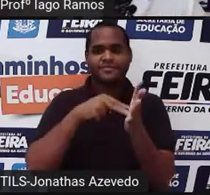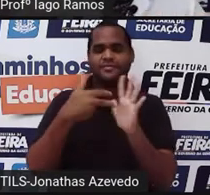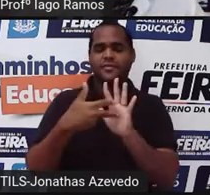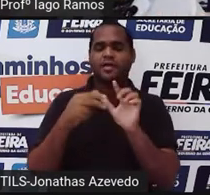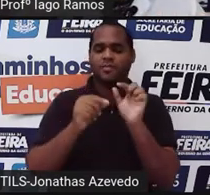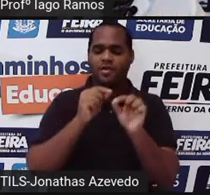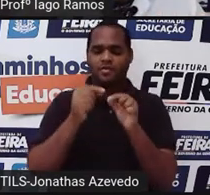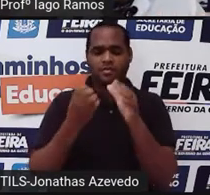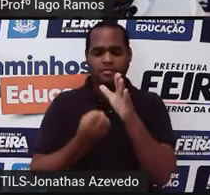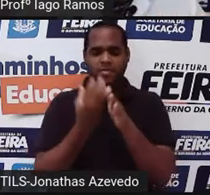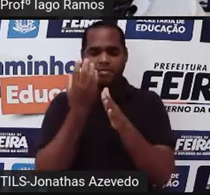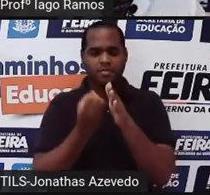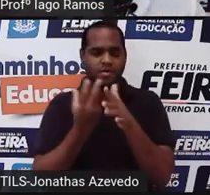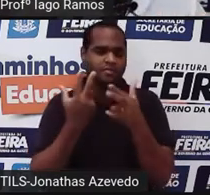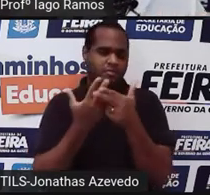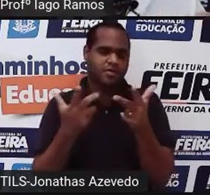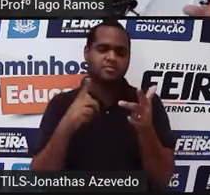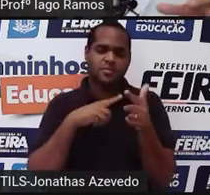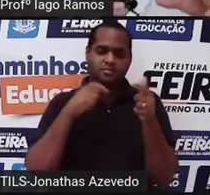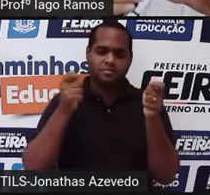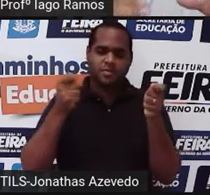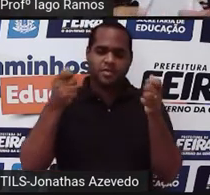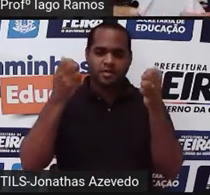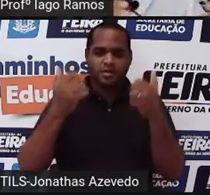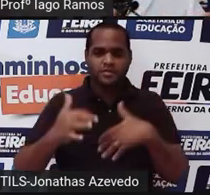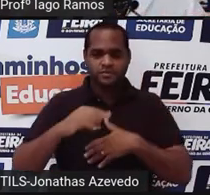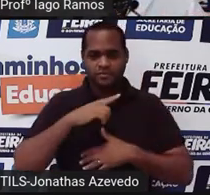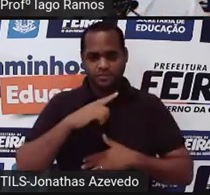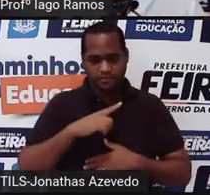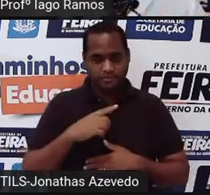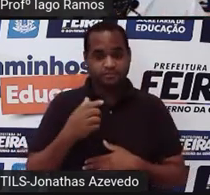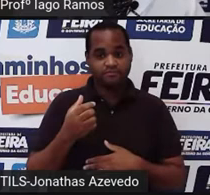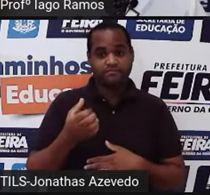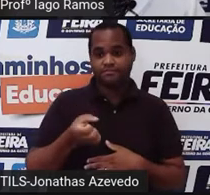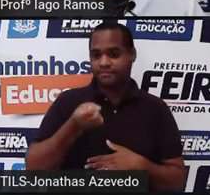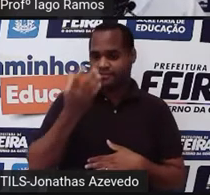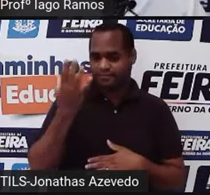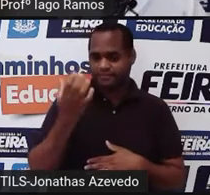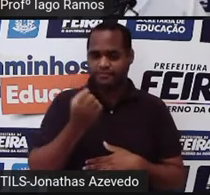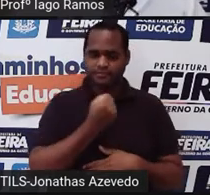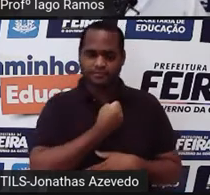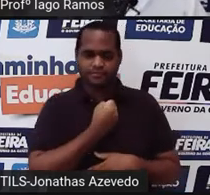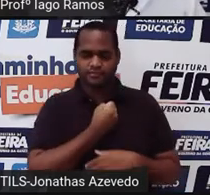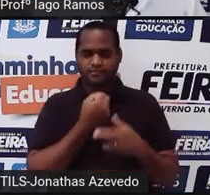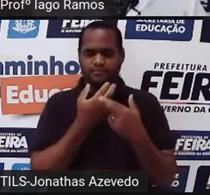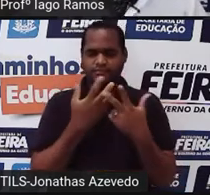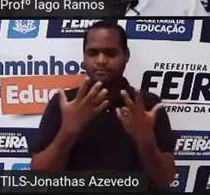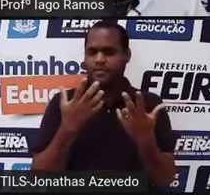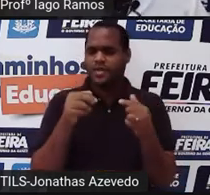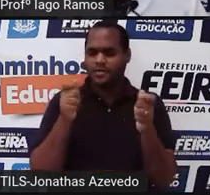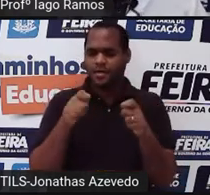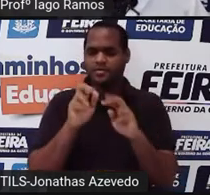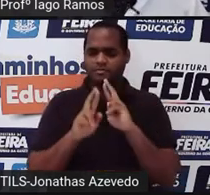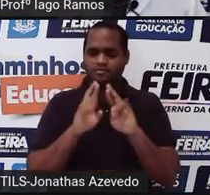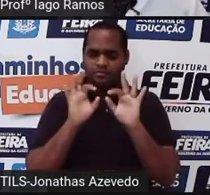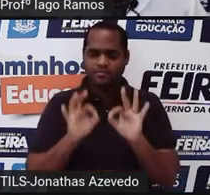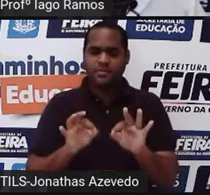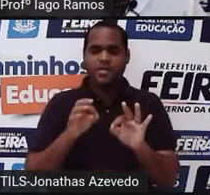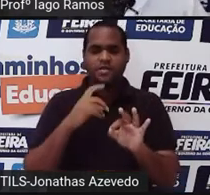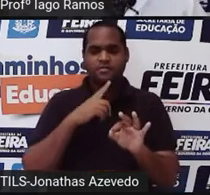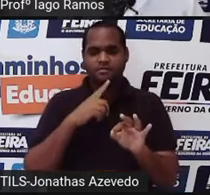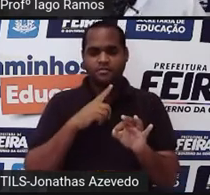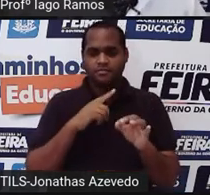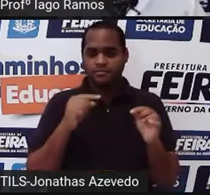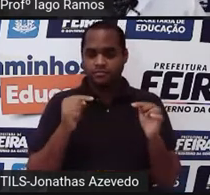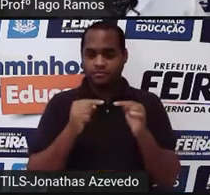que pode aparecer qualquer um desses números. Então, qualquer número real elevado a 1, o resultado é o número que esteve